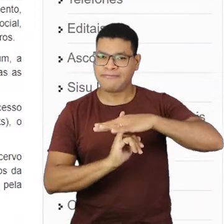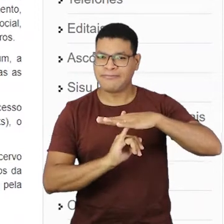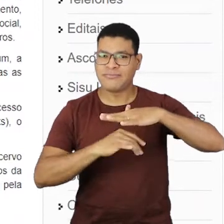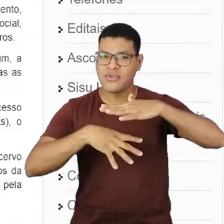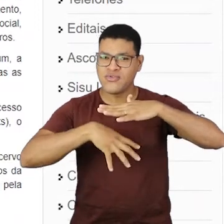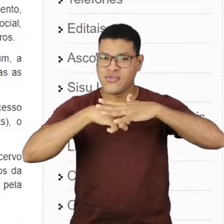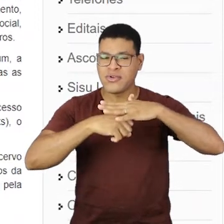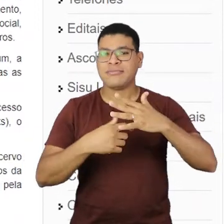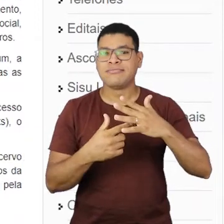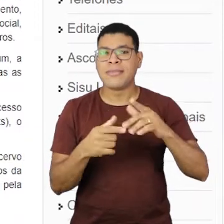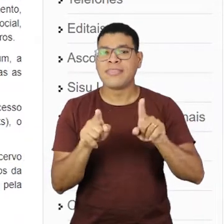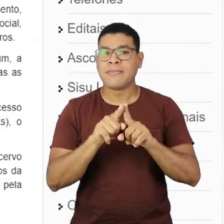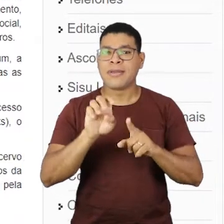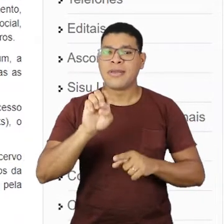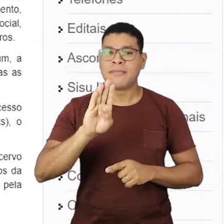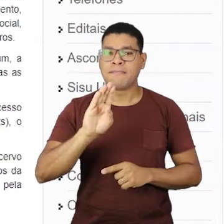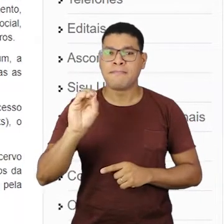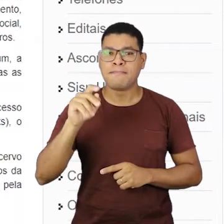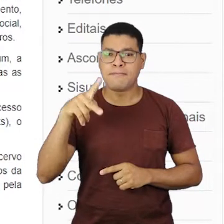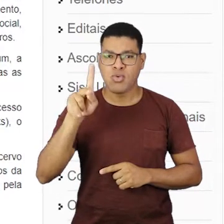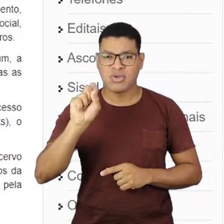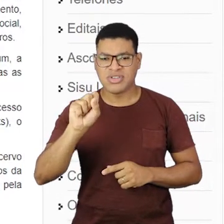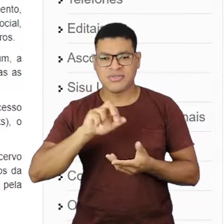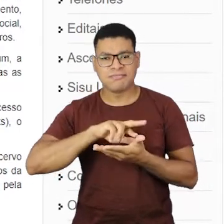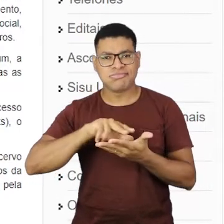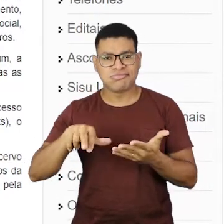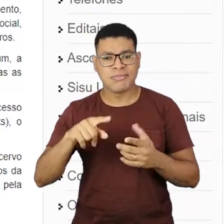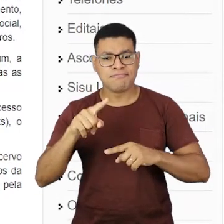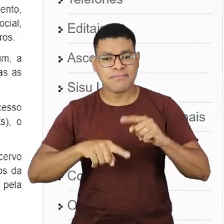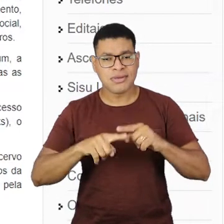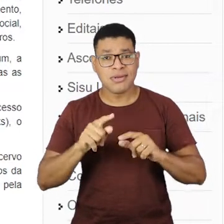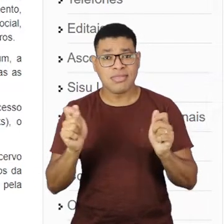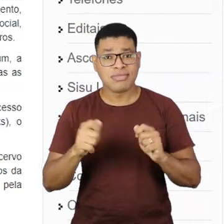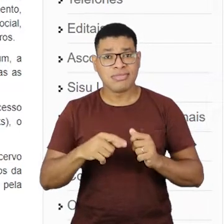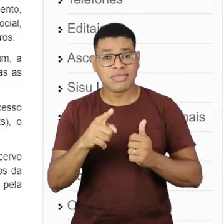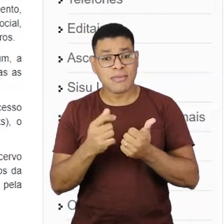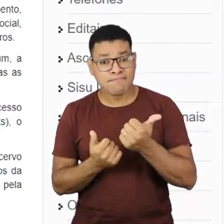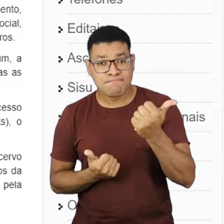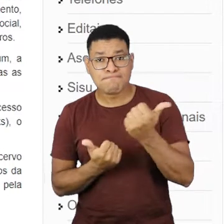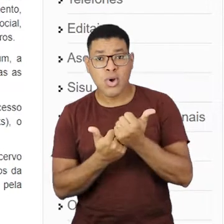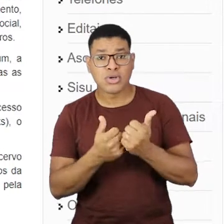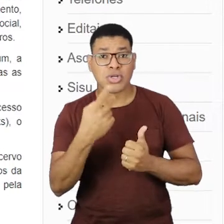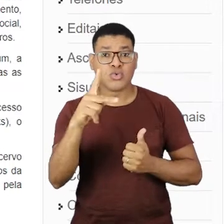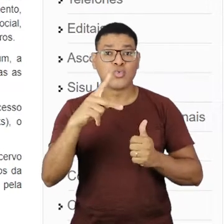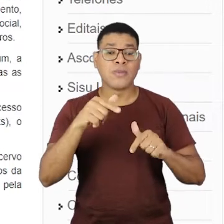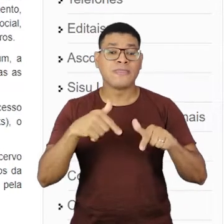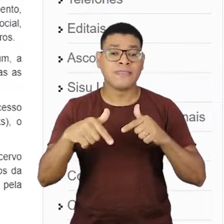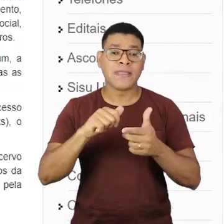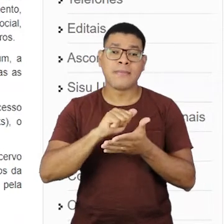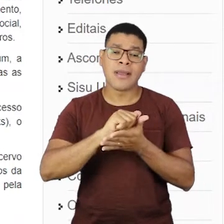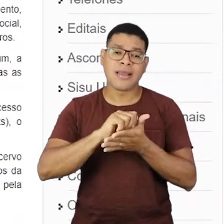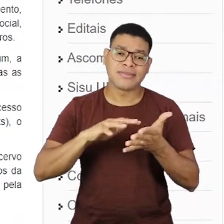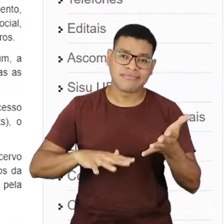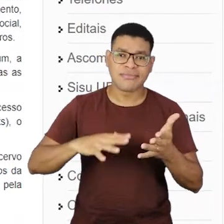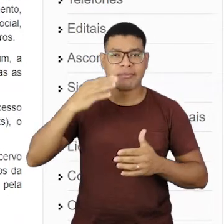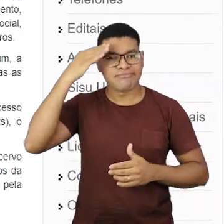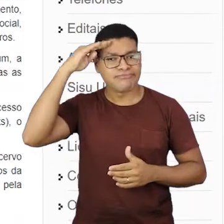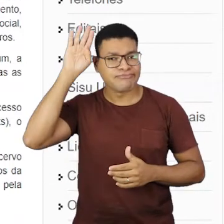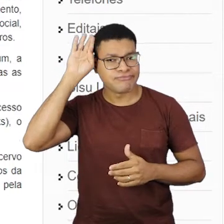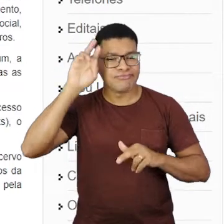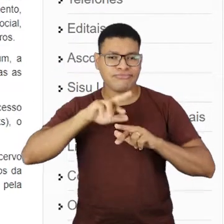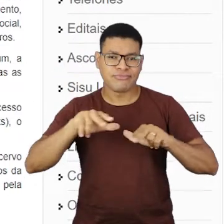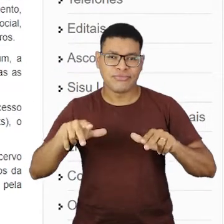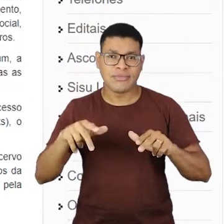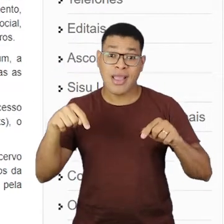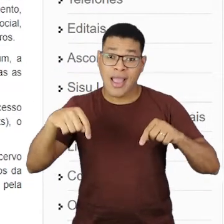dos e-books, materiais aí que serão aí de extrema importância para dar um suporte a vocês nas atividades acadêmicas, sobretudo